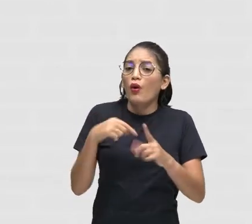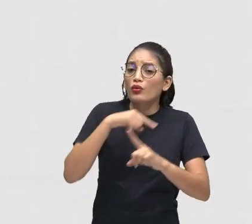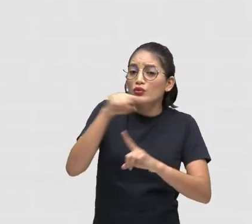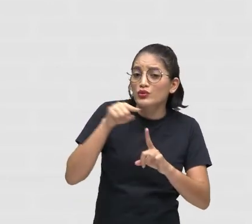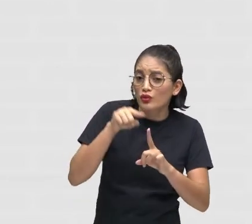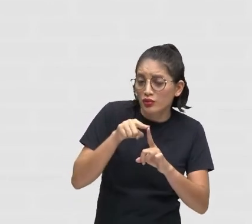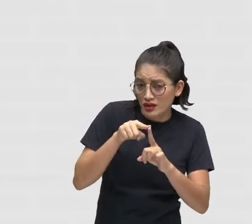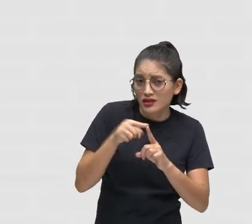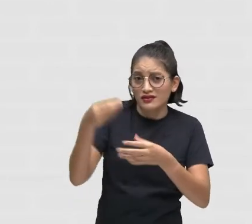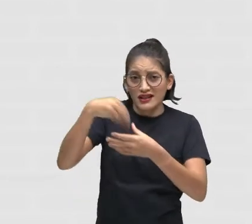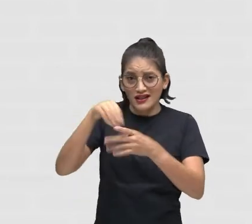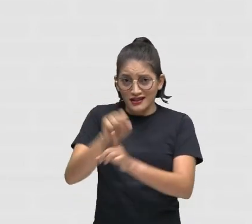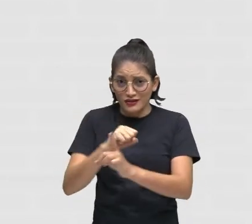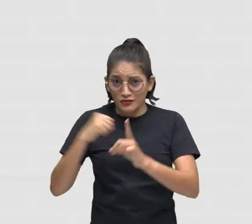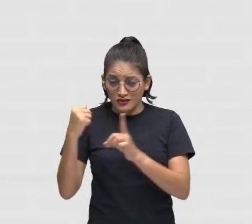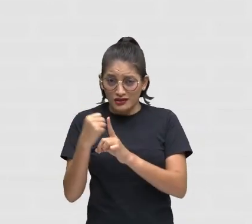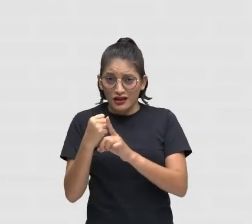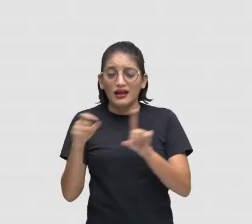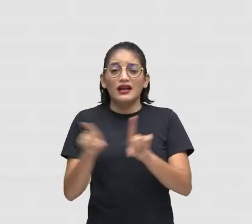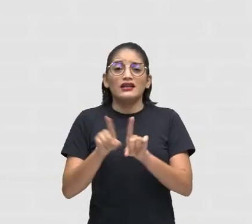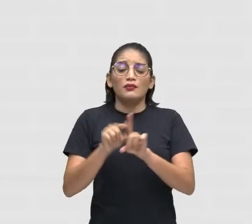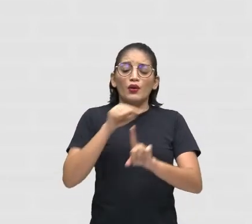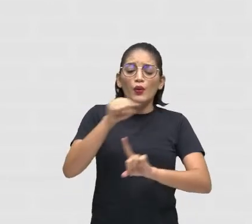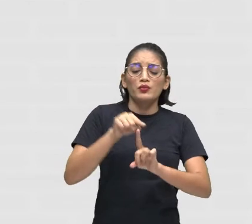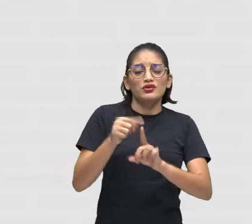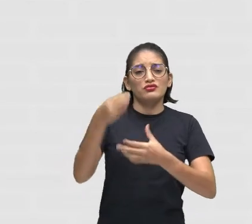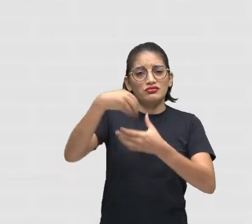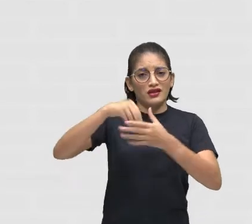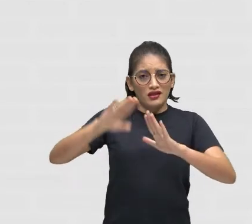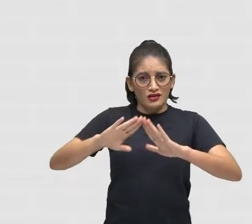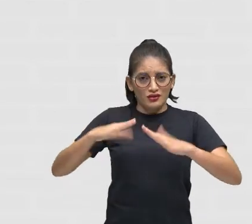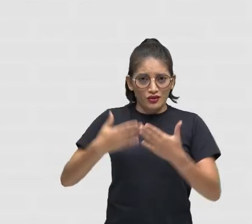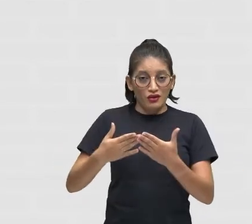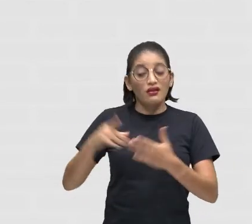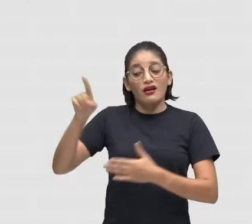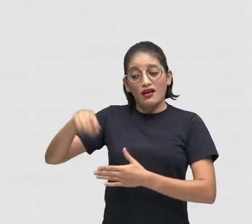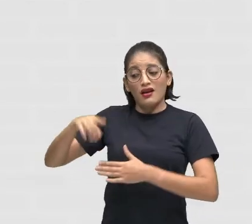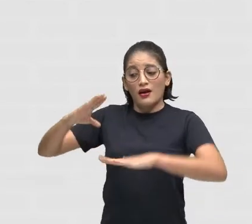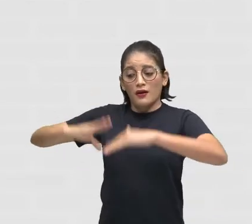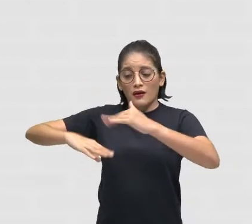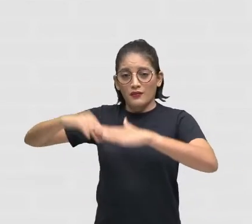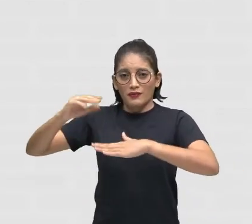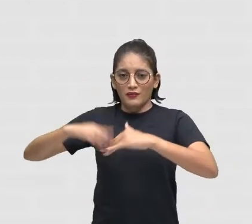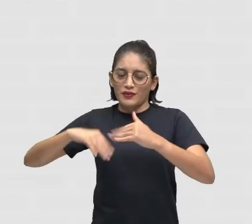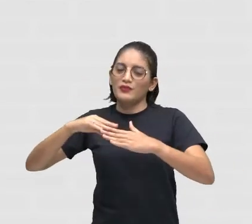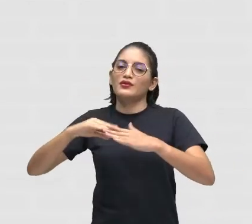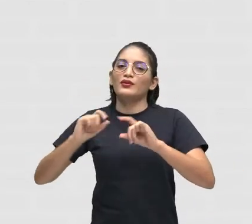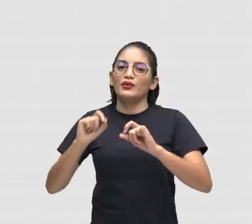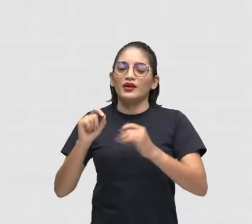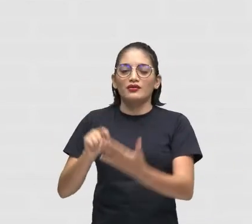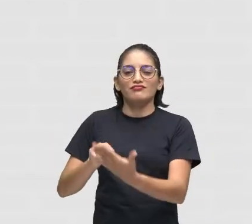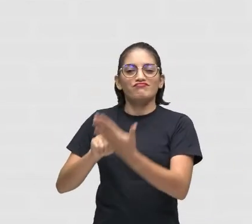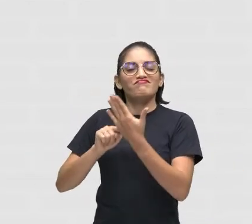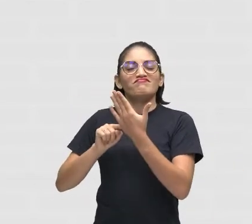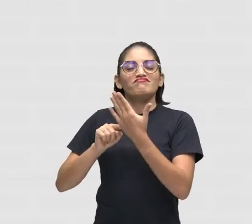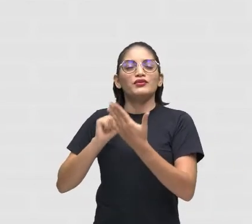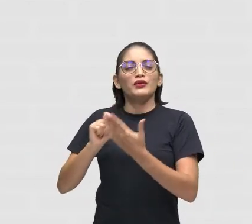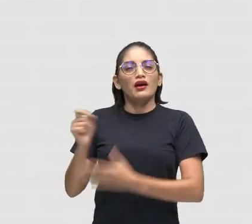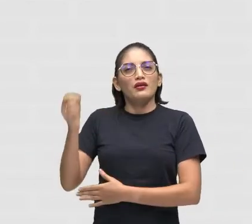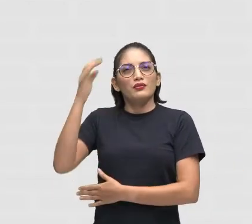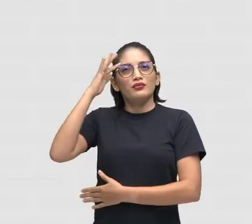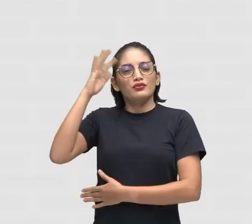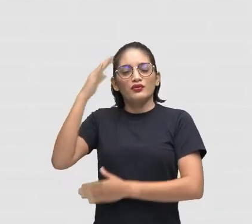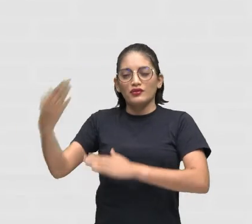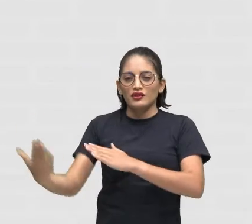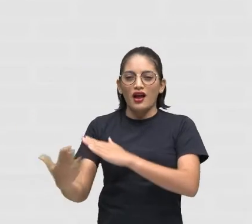Na sociedade Qual o nosso papel Na escola Né É um profissional Que nos remete A uma reflexão Ele nos